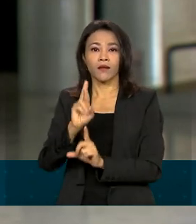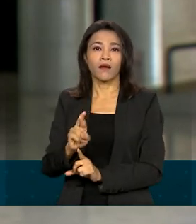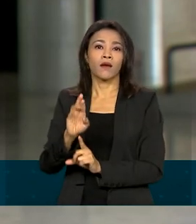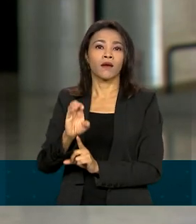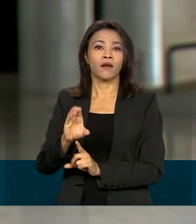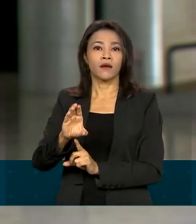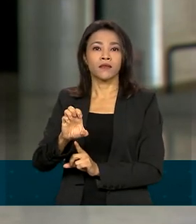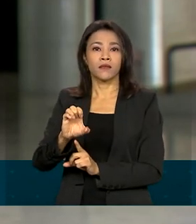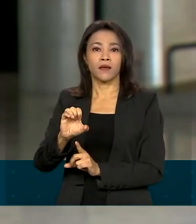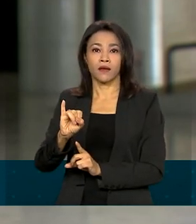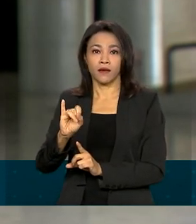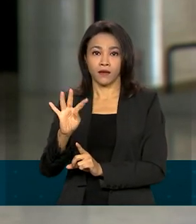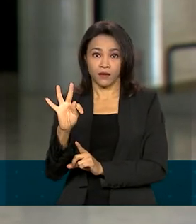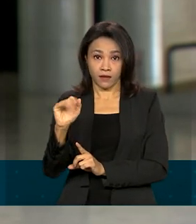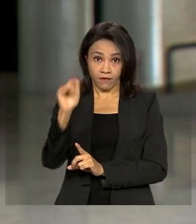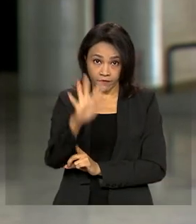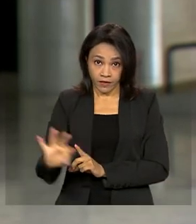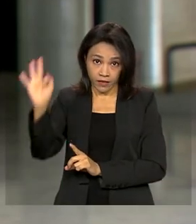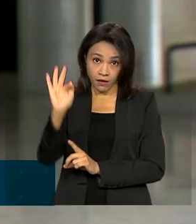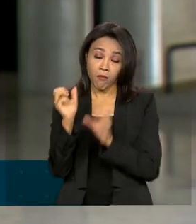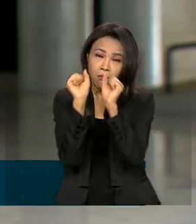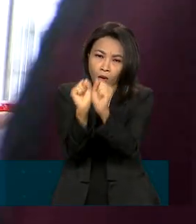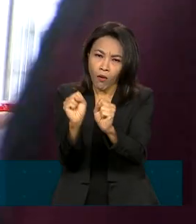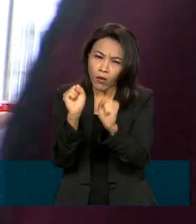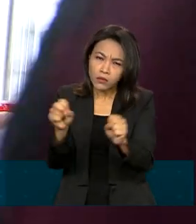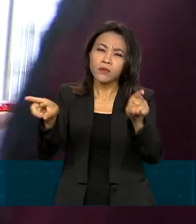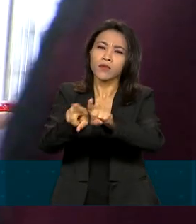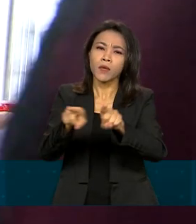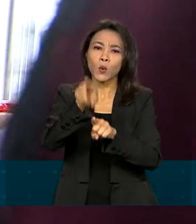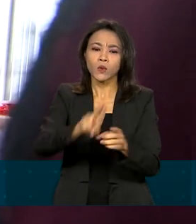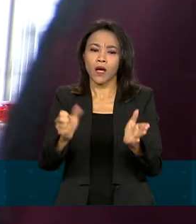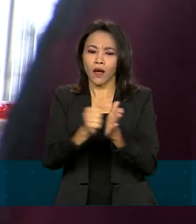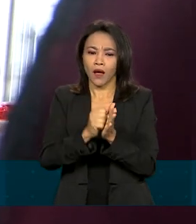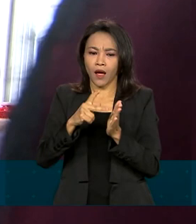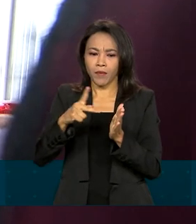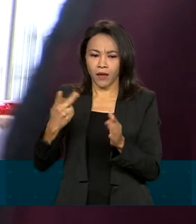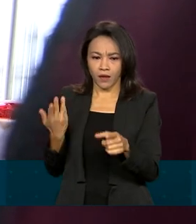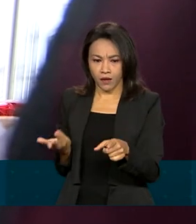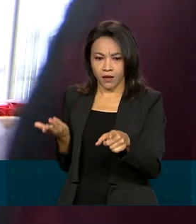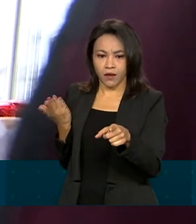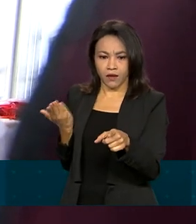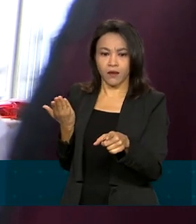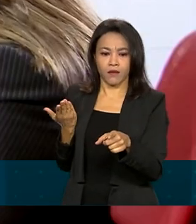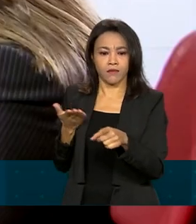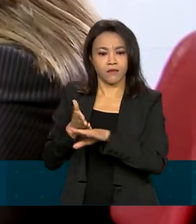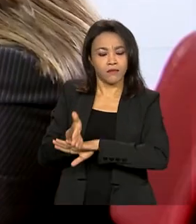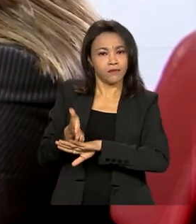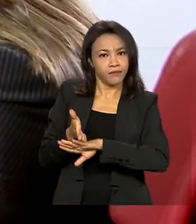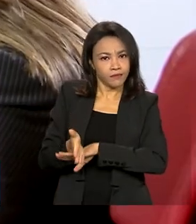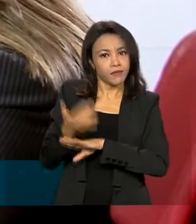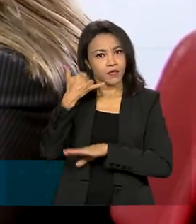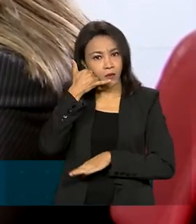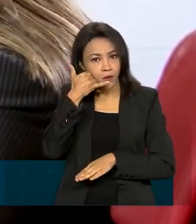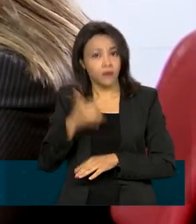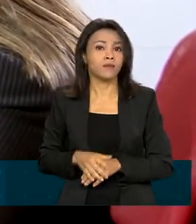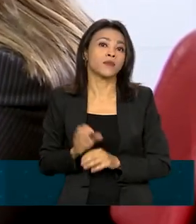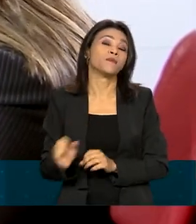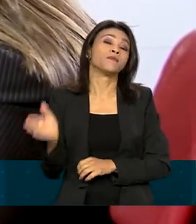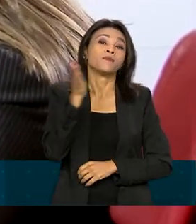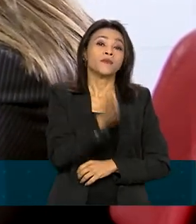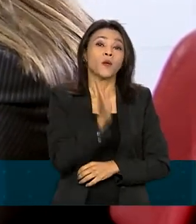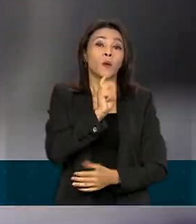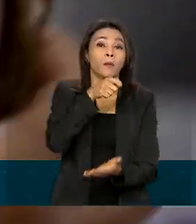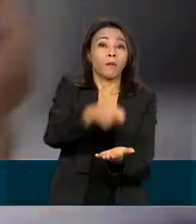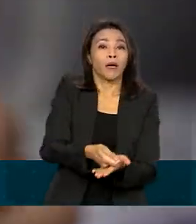internet. Essa consulta também pode ser feita por meio de aplicativo da Receita Federal para dispositivos móveis. Já o pagamento está